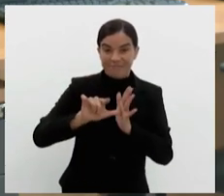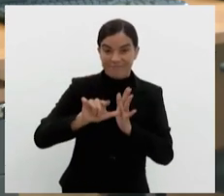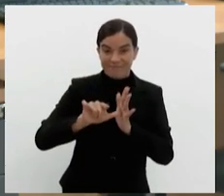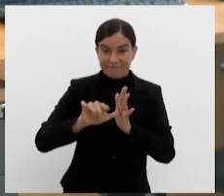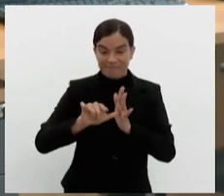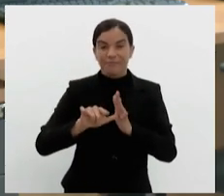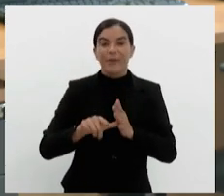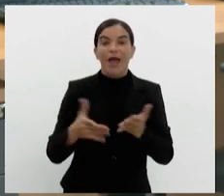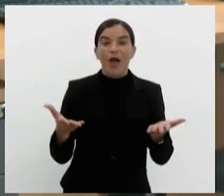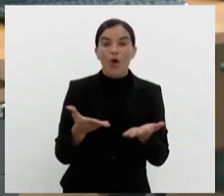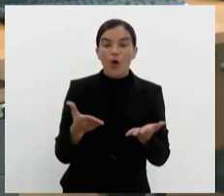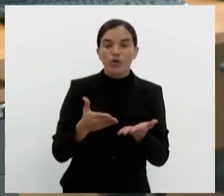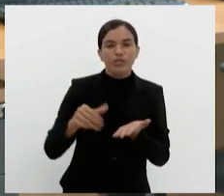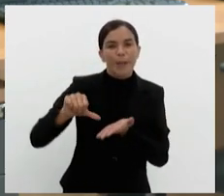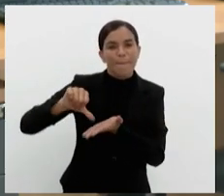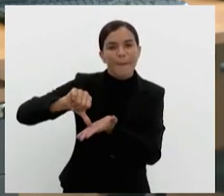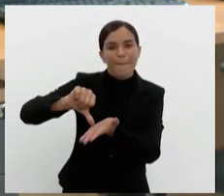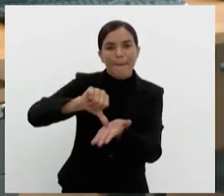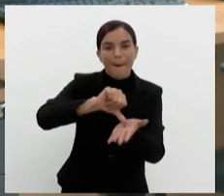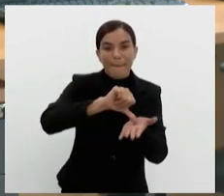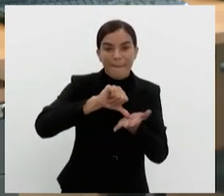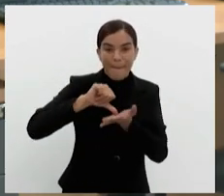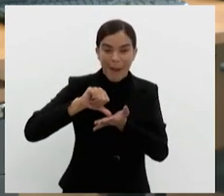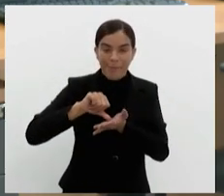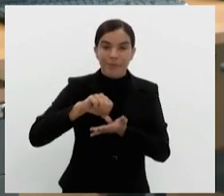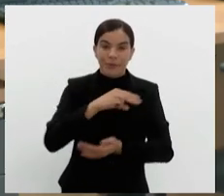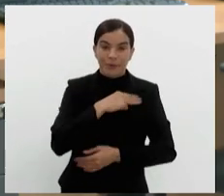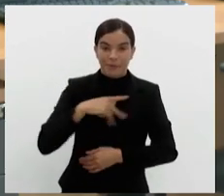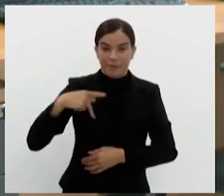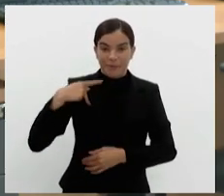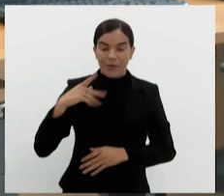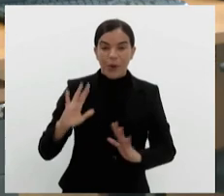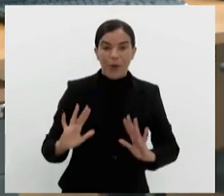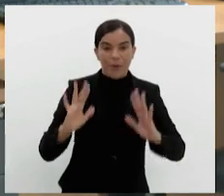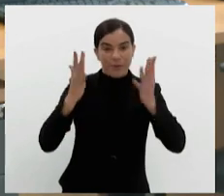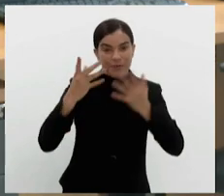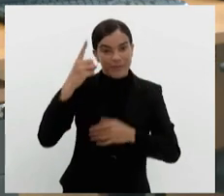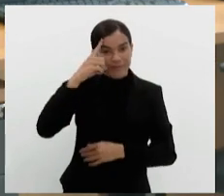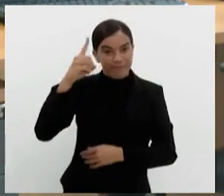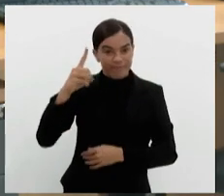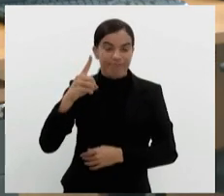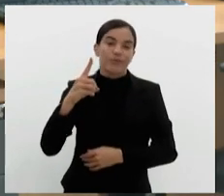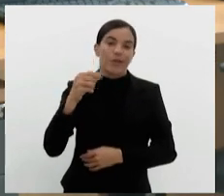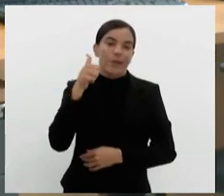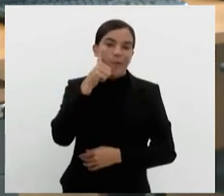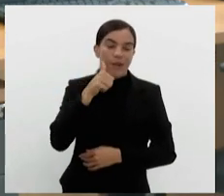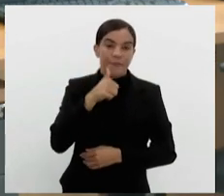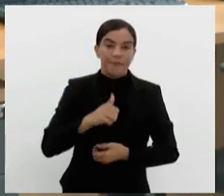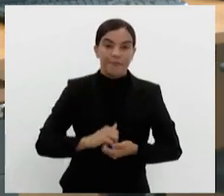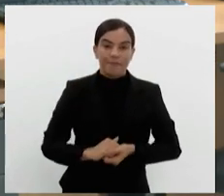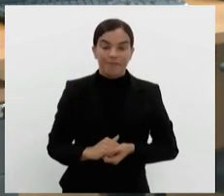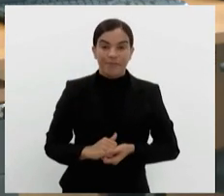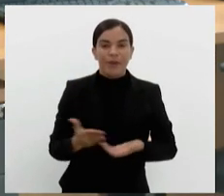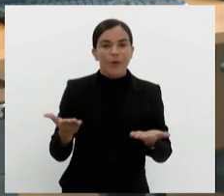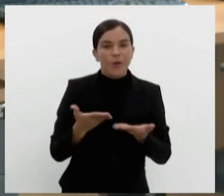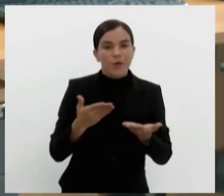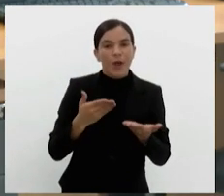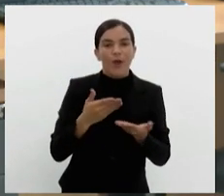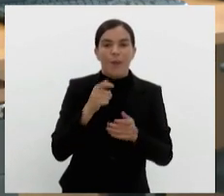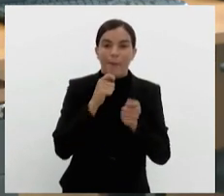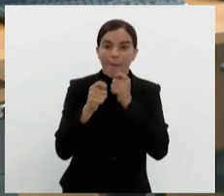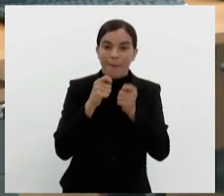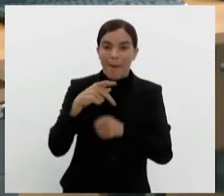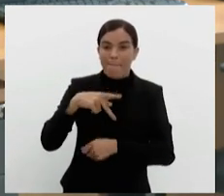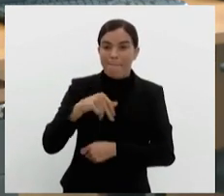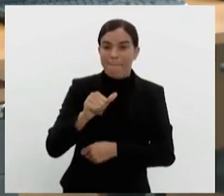acontece hoje a ouvidoria itinerante do Ministério Público, em comemoração ao mês da mulher. O repórter Paulo Vitor Viviani tem informações sobre o